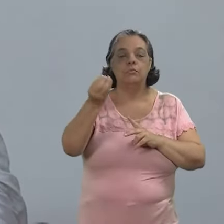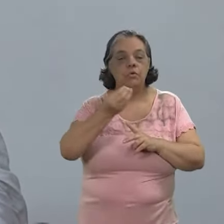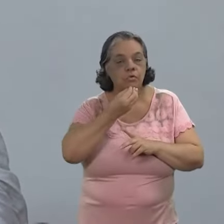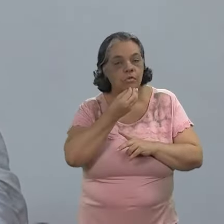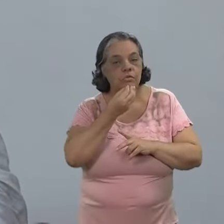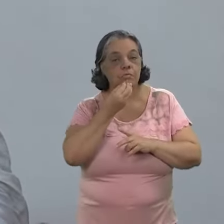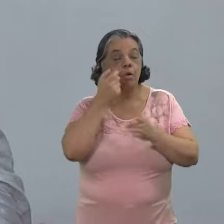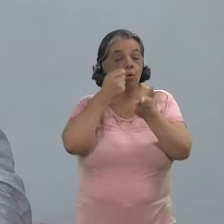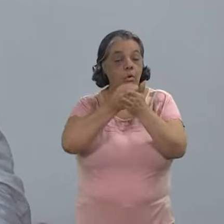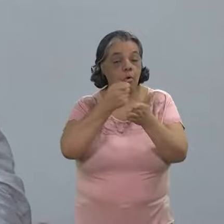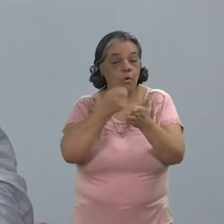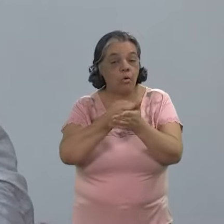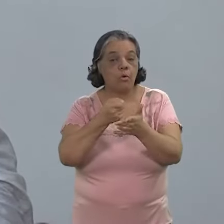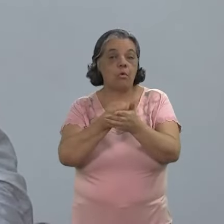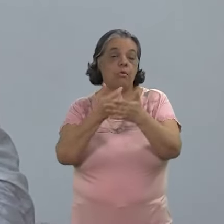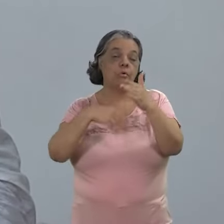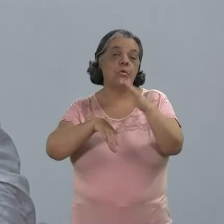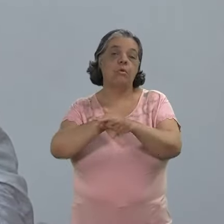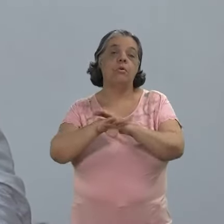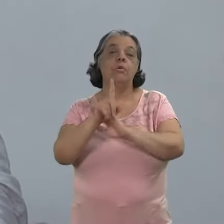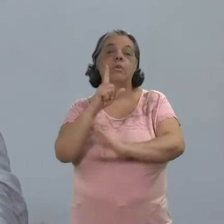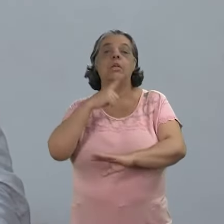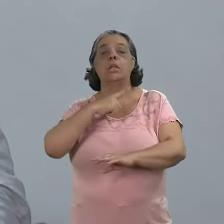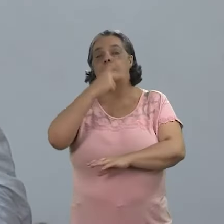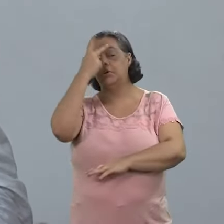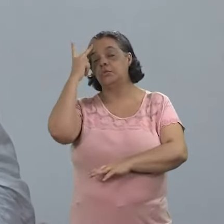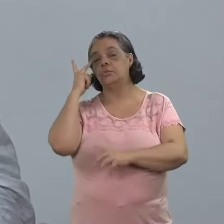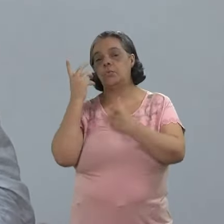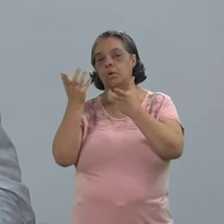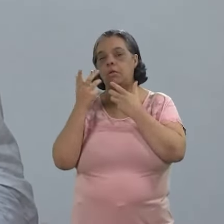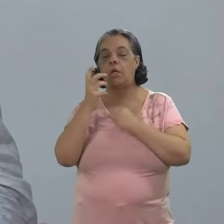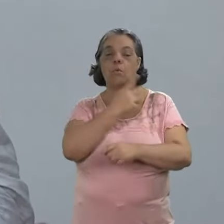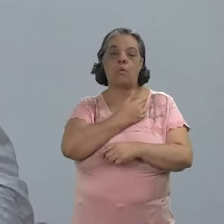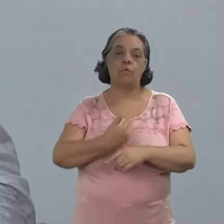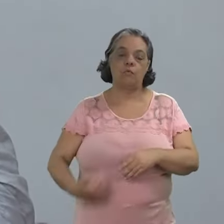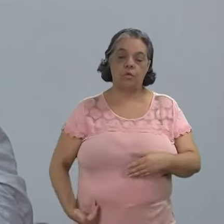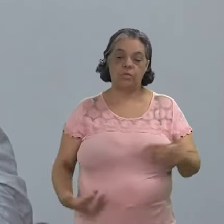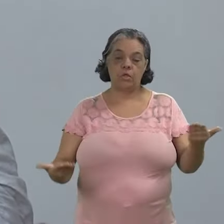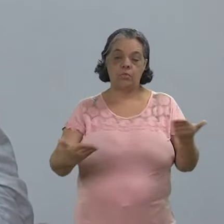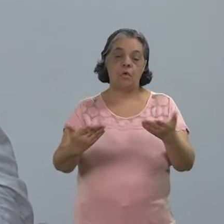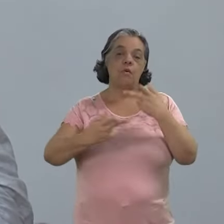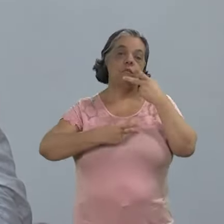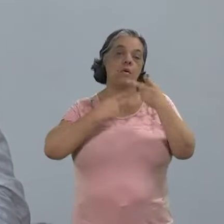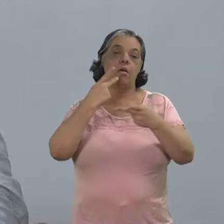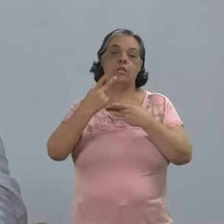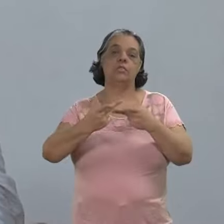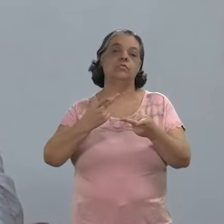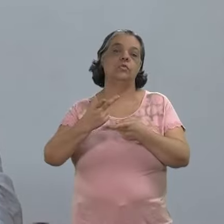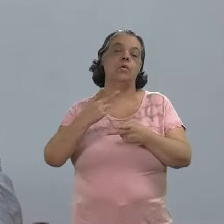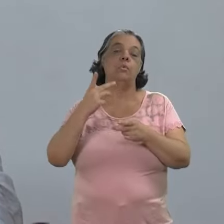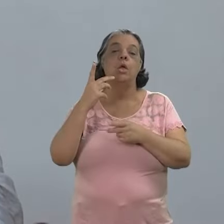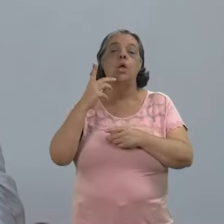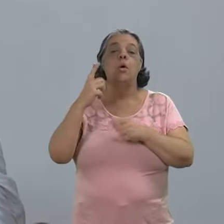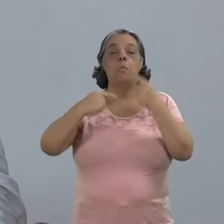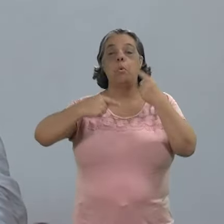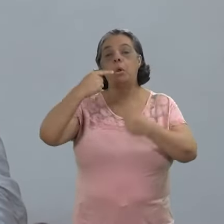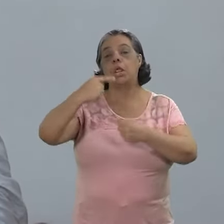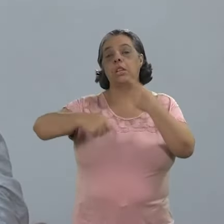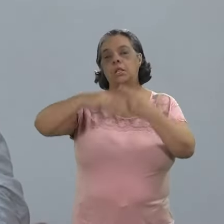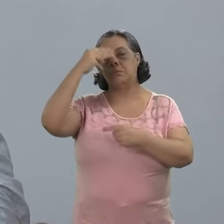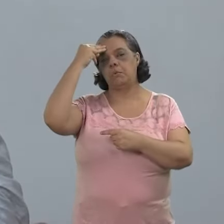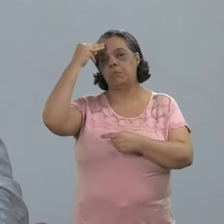sempre terá a possibilidade de cobrar incidir pense no que seu candidato ou no seu governo atual fala sobre política de memória